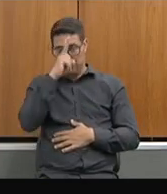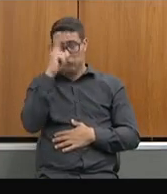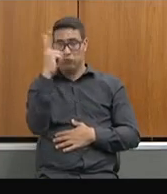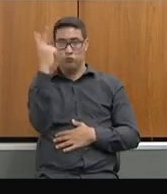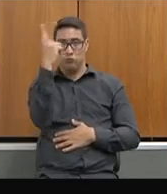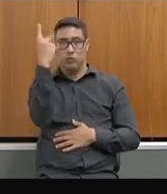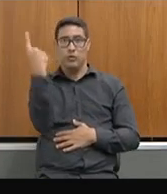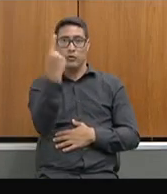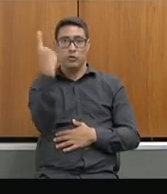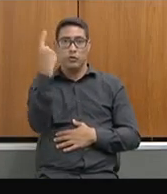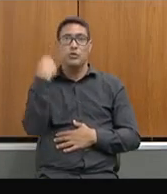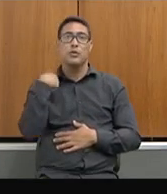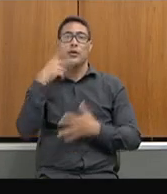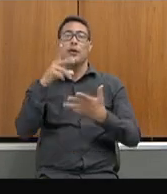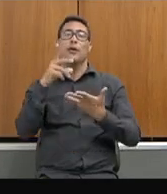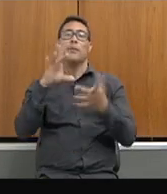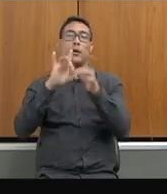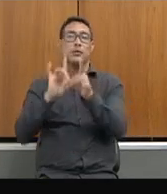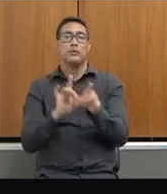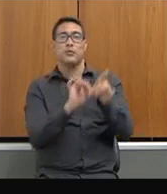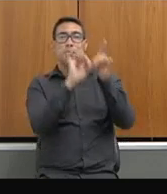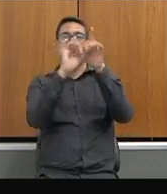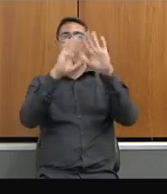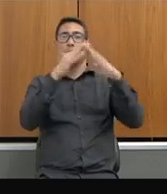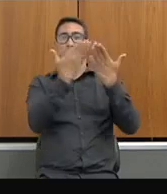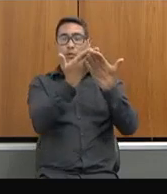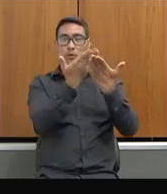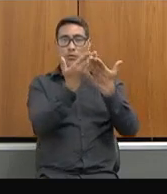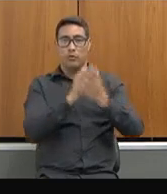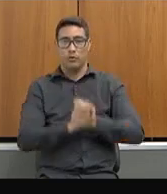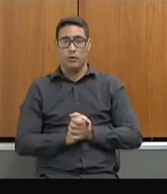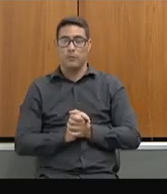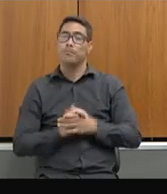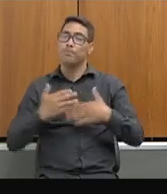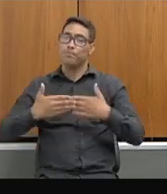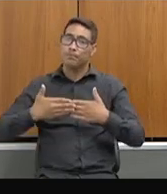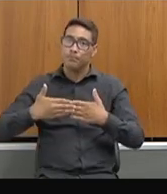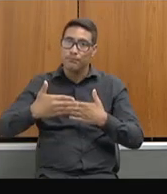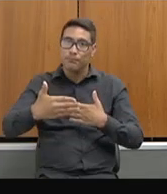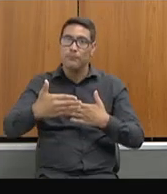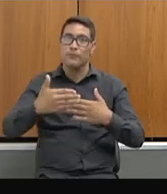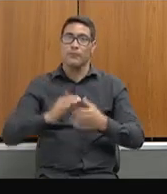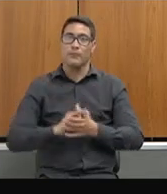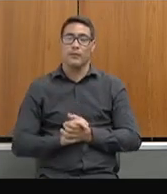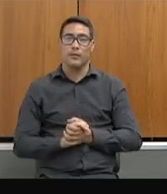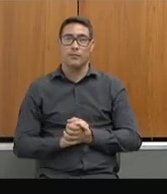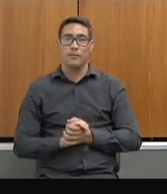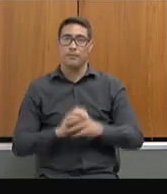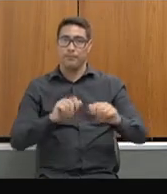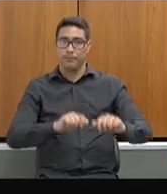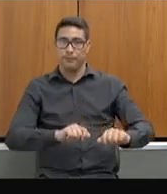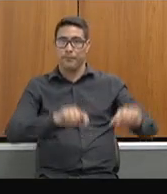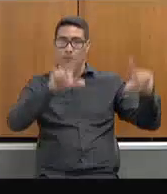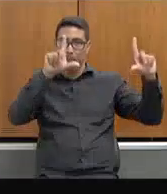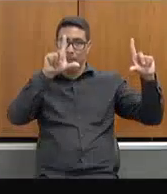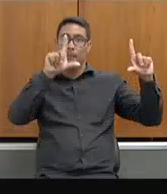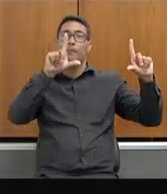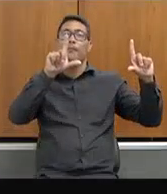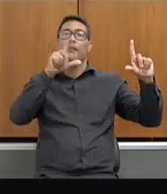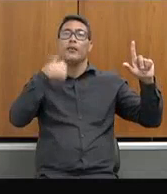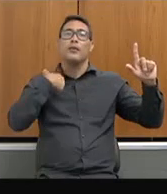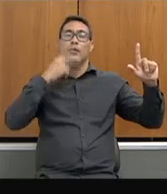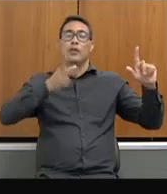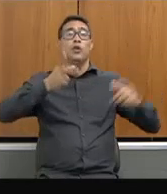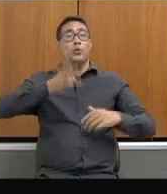a gestão democrática das nossas escolas. Seguindo essa mesma linha, pode passar, nós